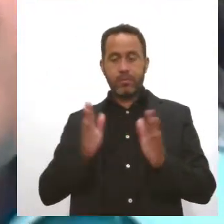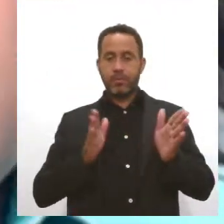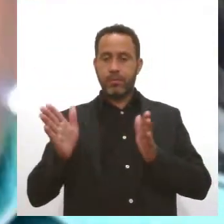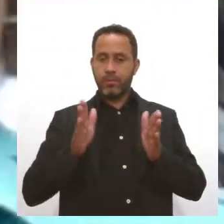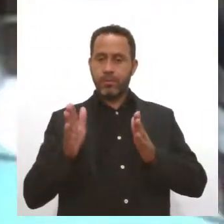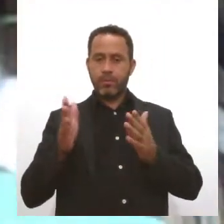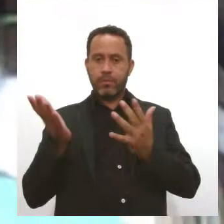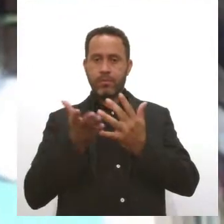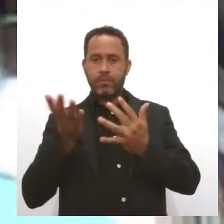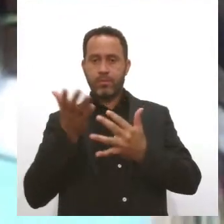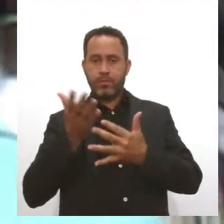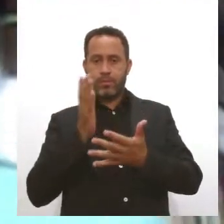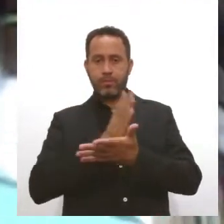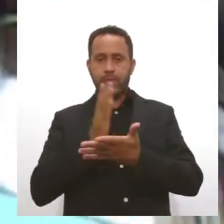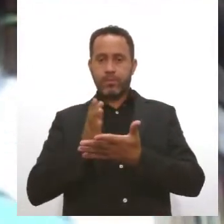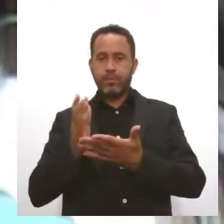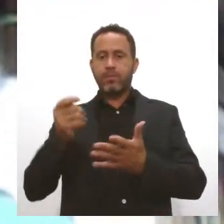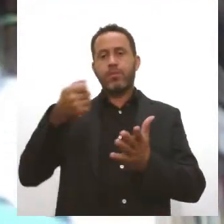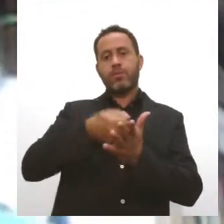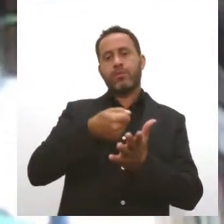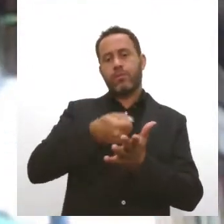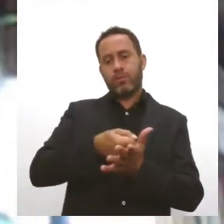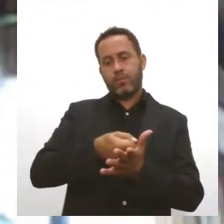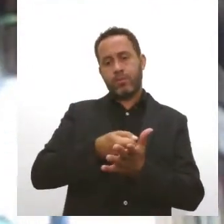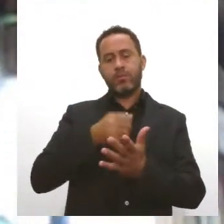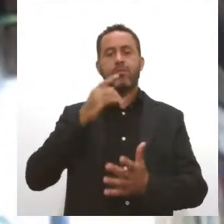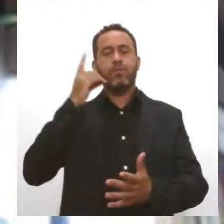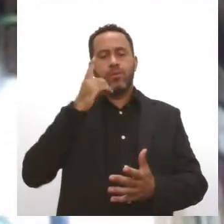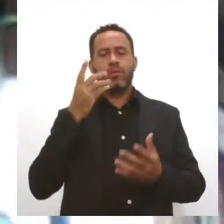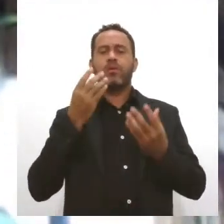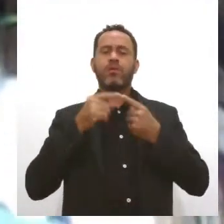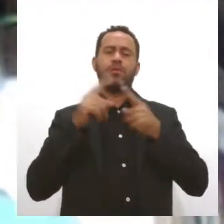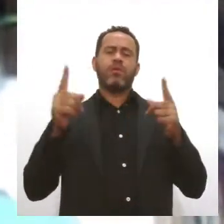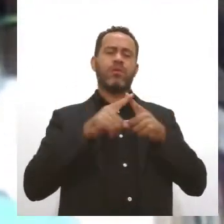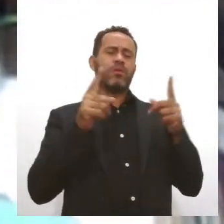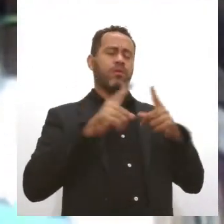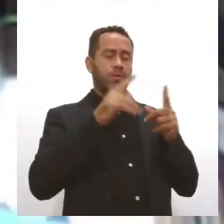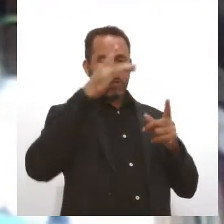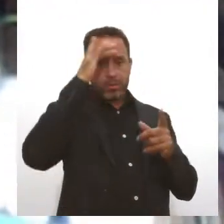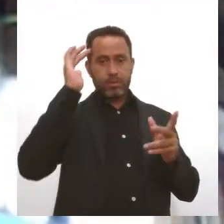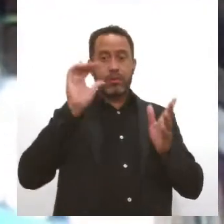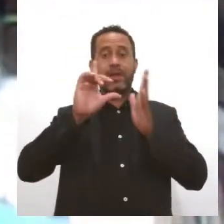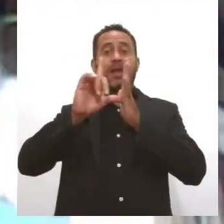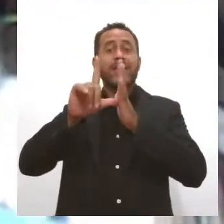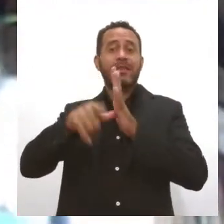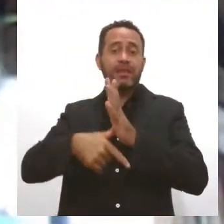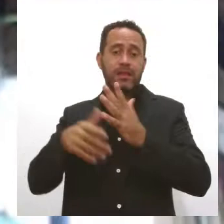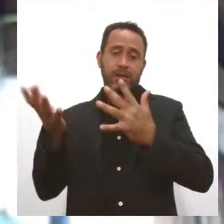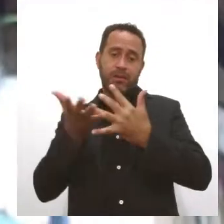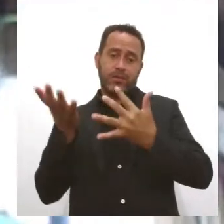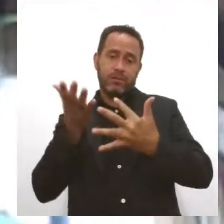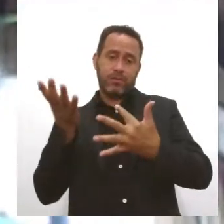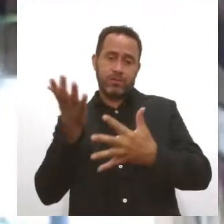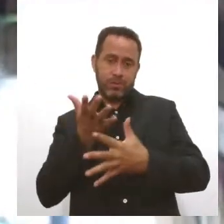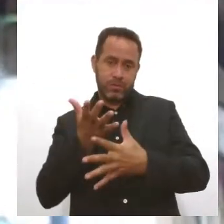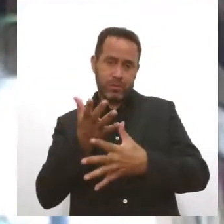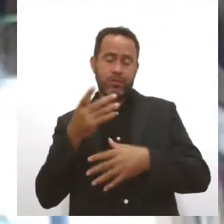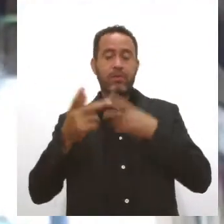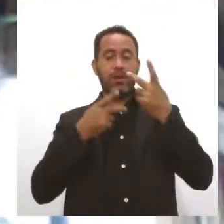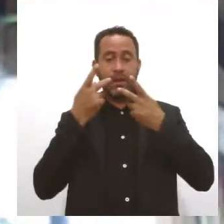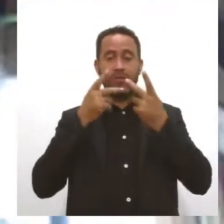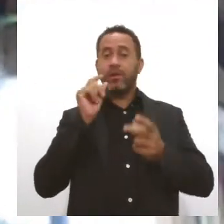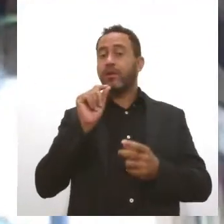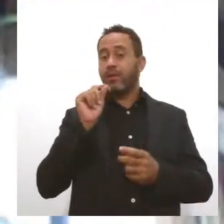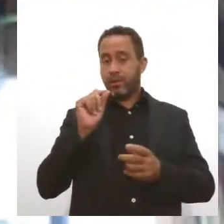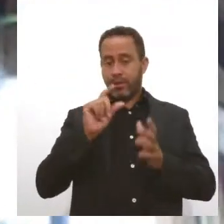de cobrança. De acordo com o deputado, são muitas as reclamações de envio tardio desses boletos. Ele justificou que o